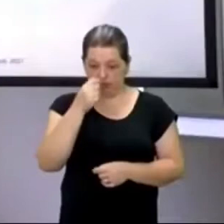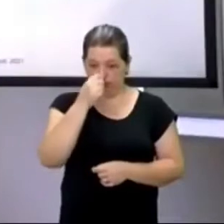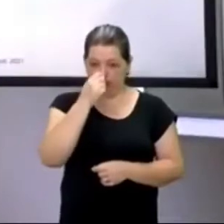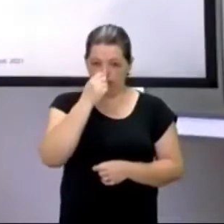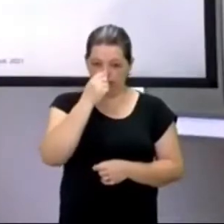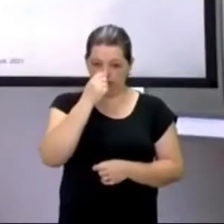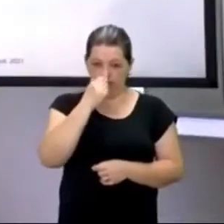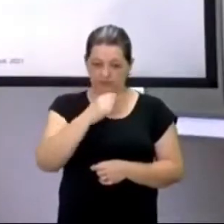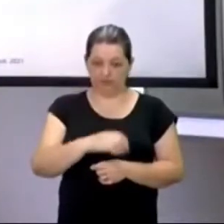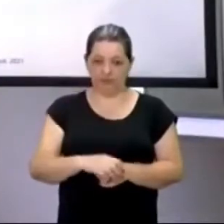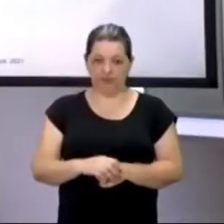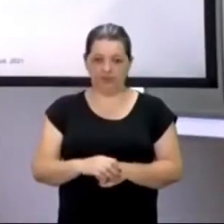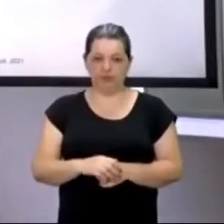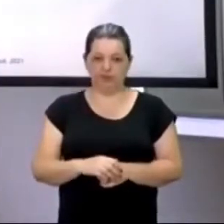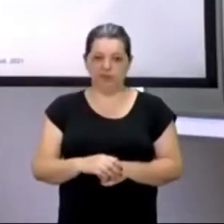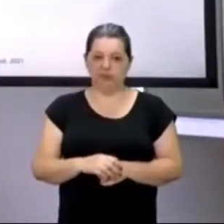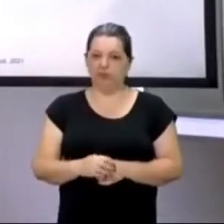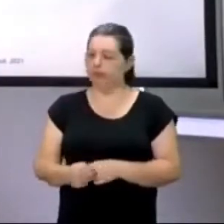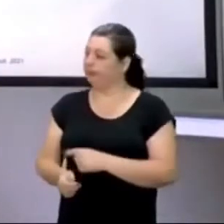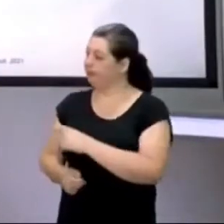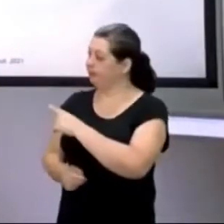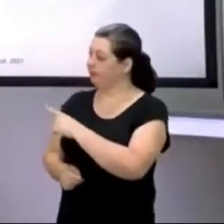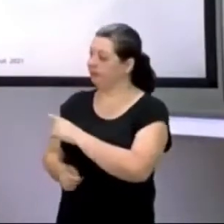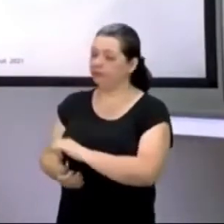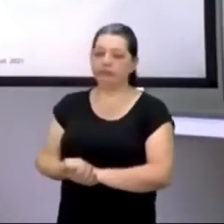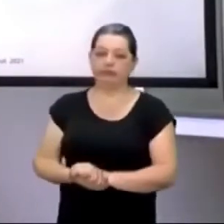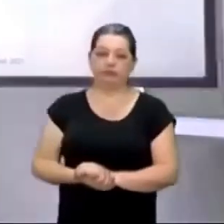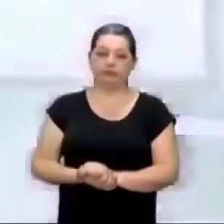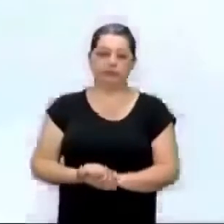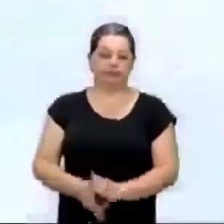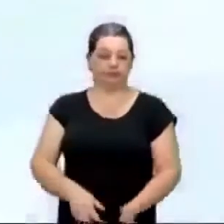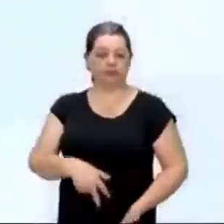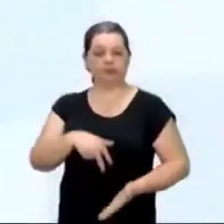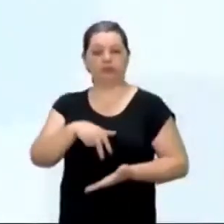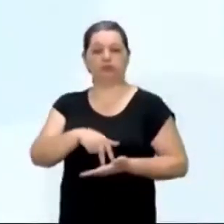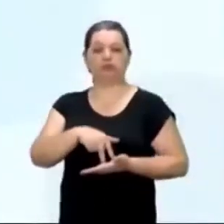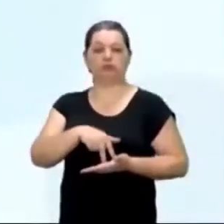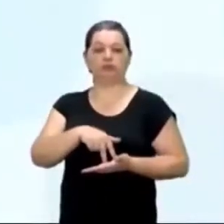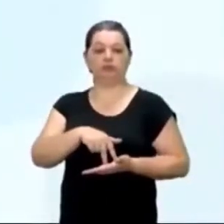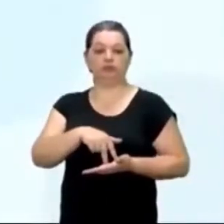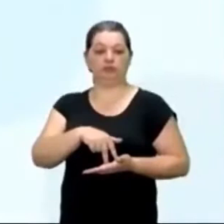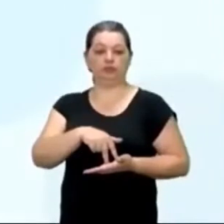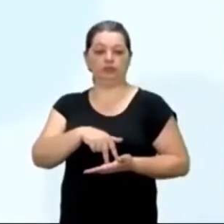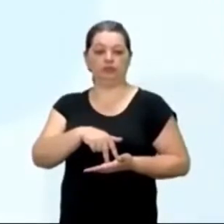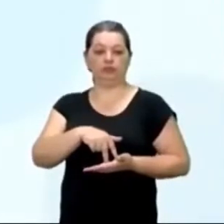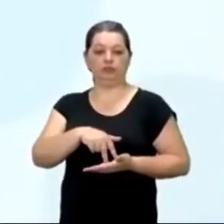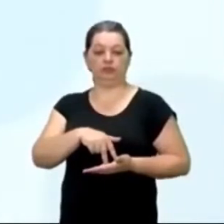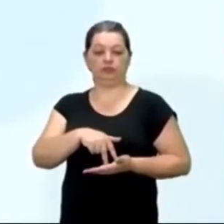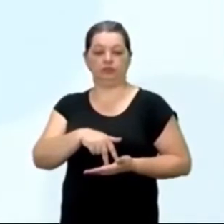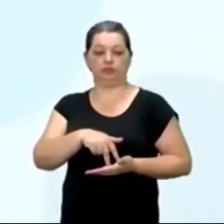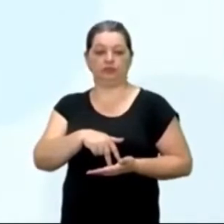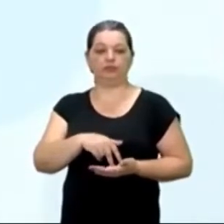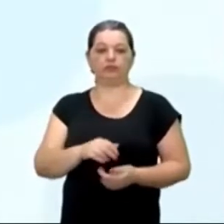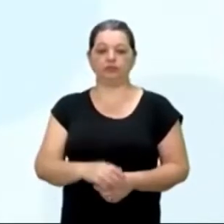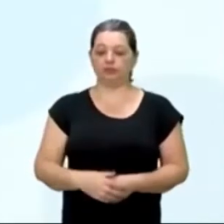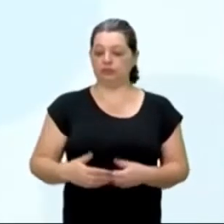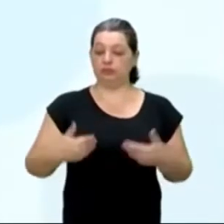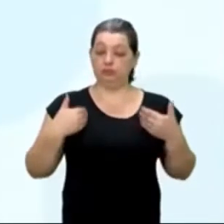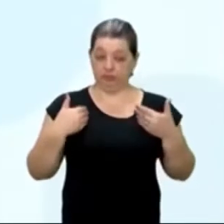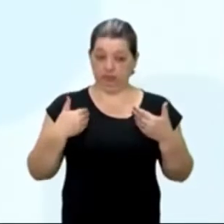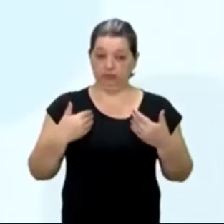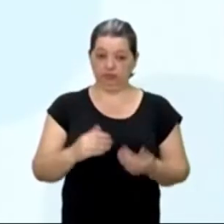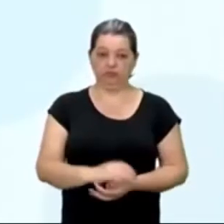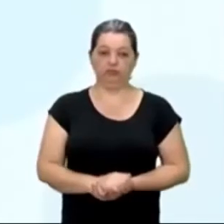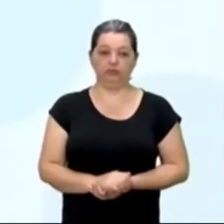bonitinho aqui, ele está, todo imponente, todo, não, não se preocupa com isso não, relaxa, então olha só, está aqui, todo imponente,